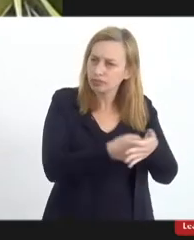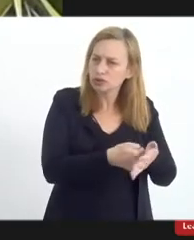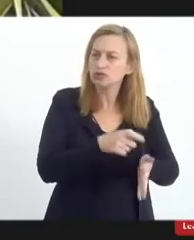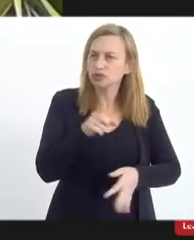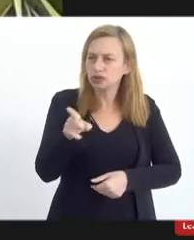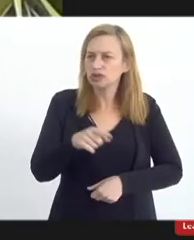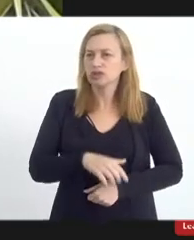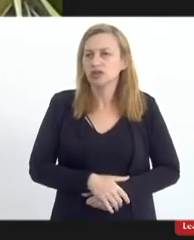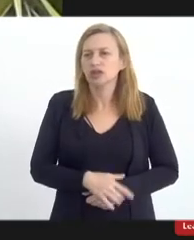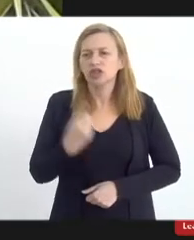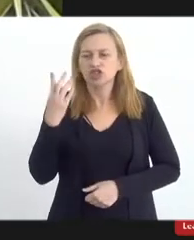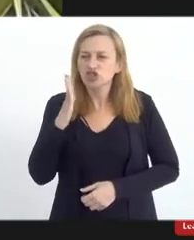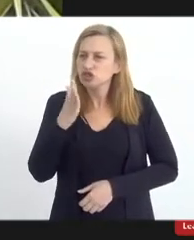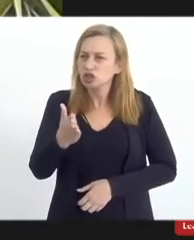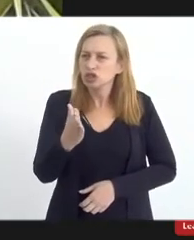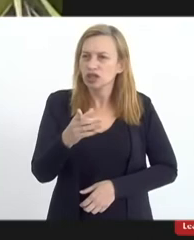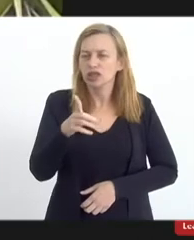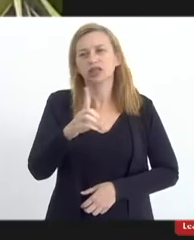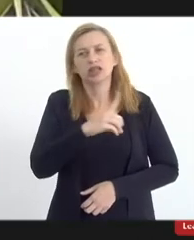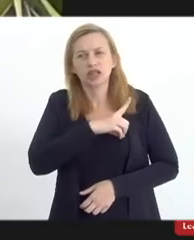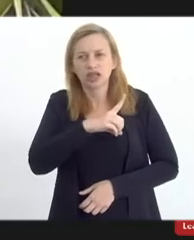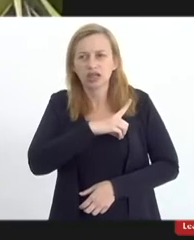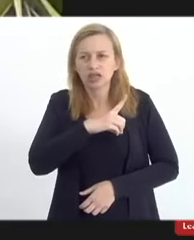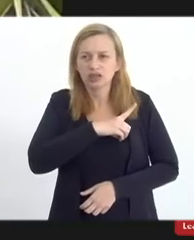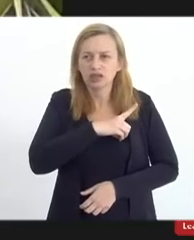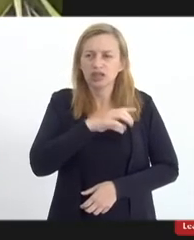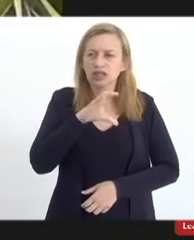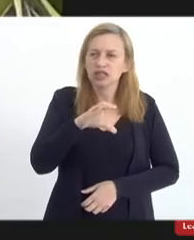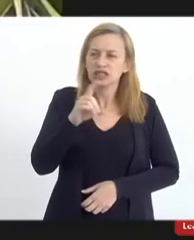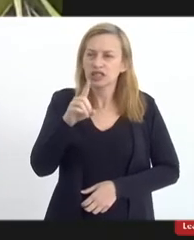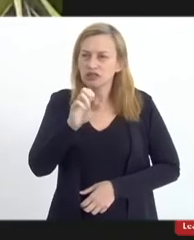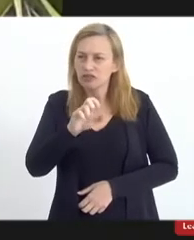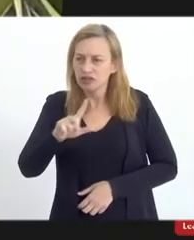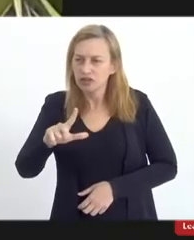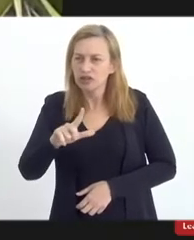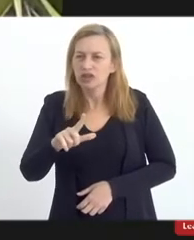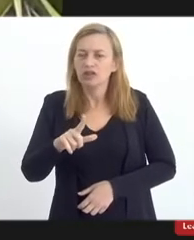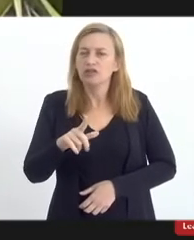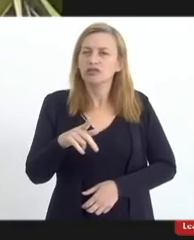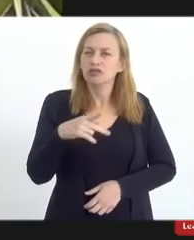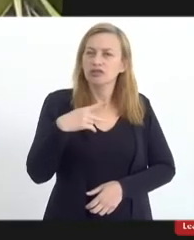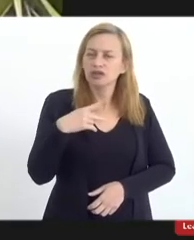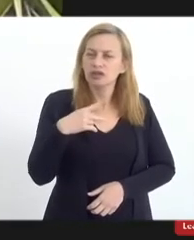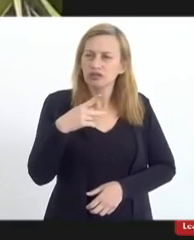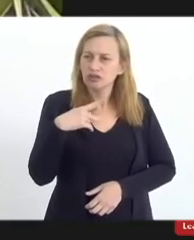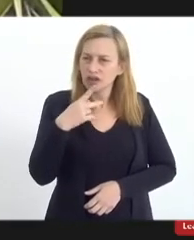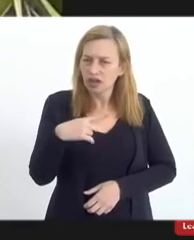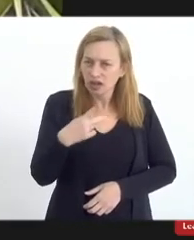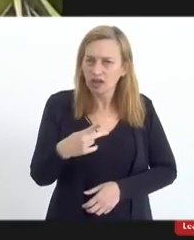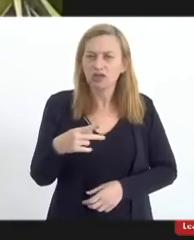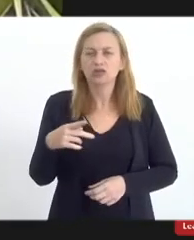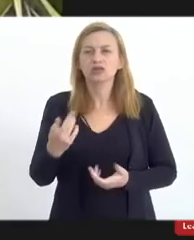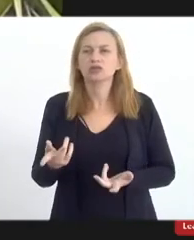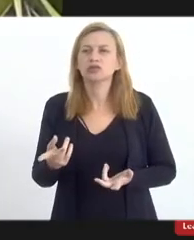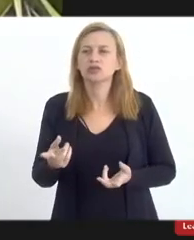fui diretamente na delegacia da CISIL prestar queixa sobre esse agressor,